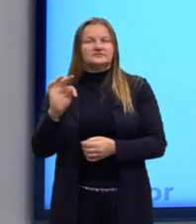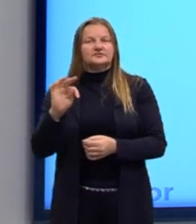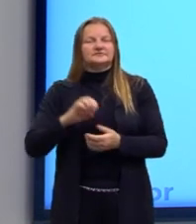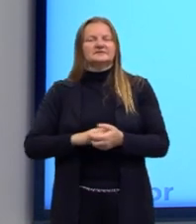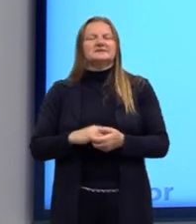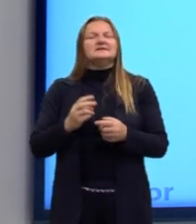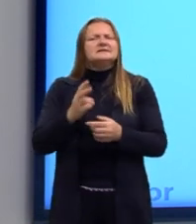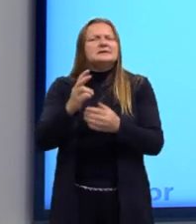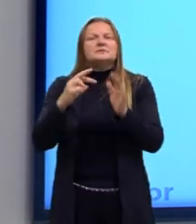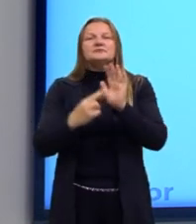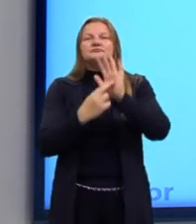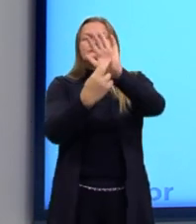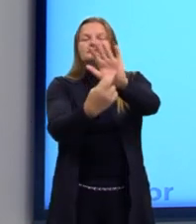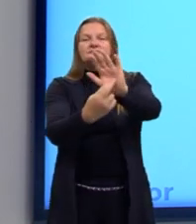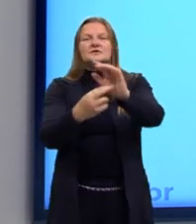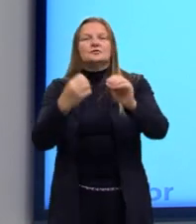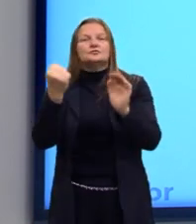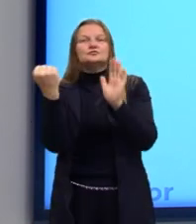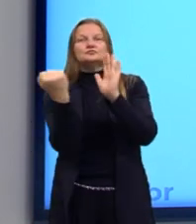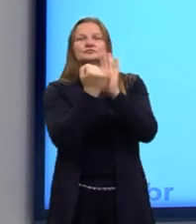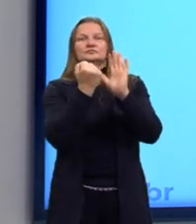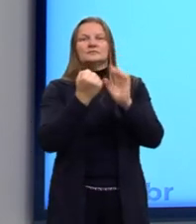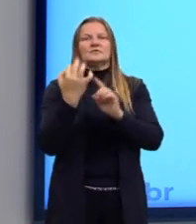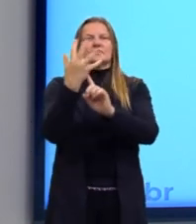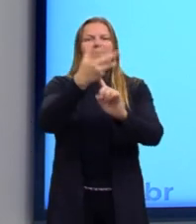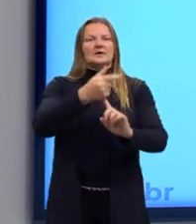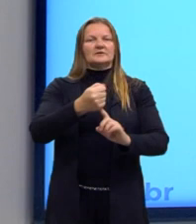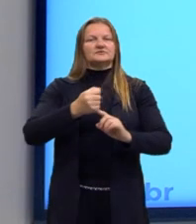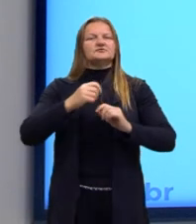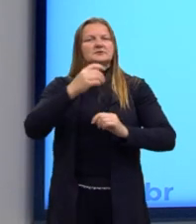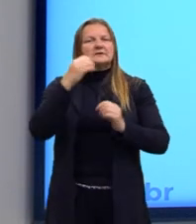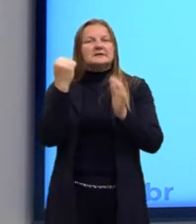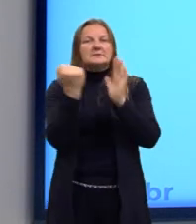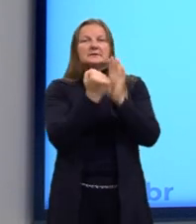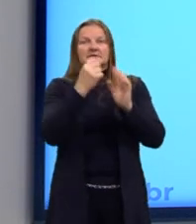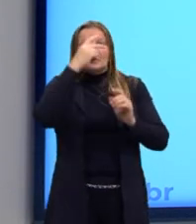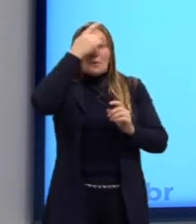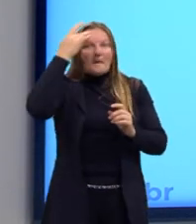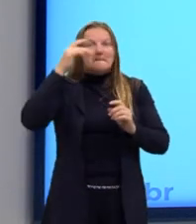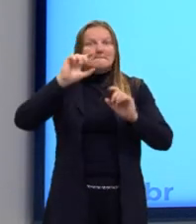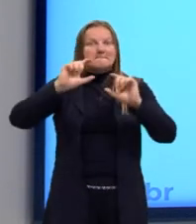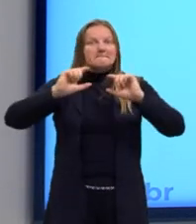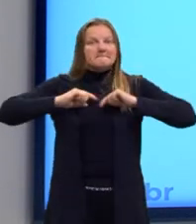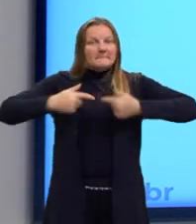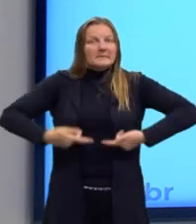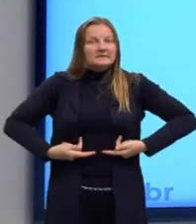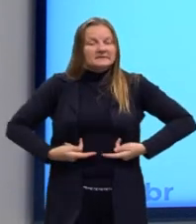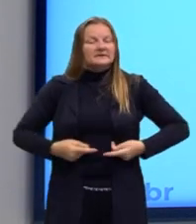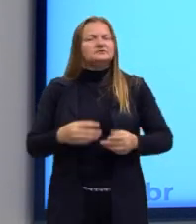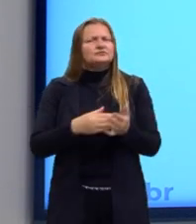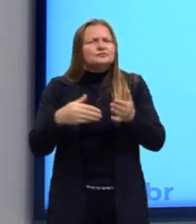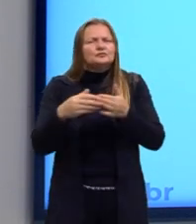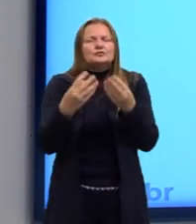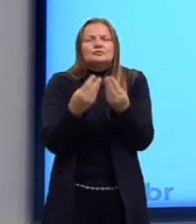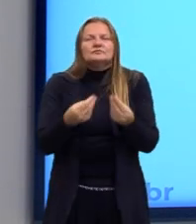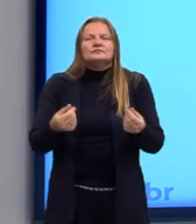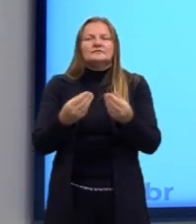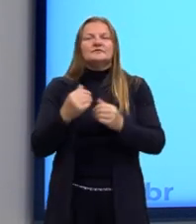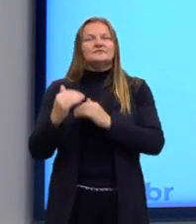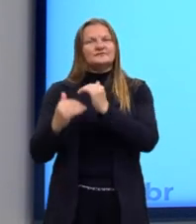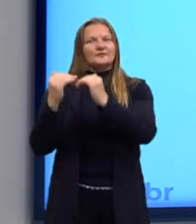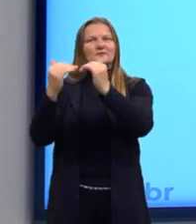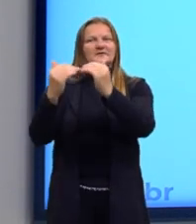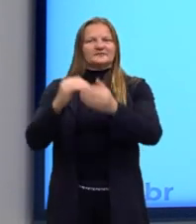representação simbólica para a humanidade da arte, além de desenvolver essa nossa sensibilidade,